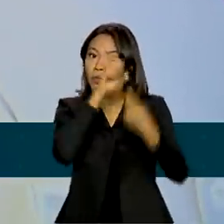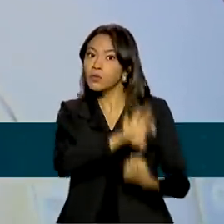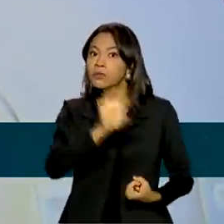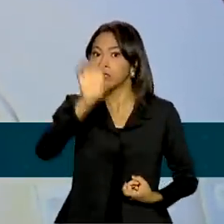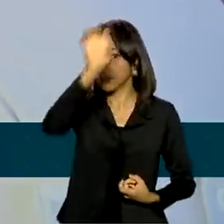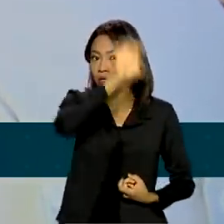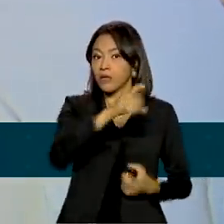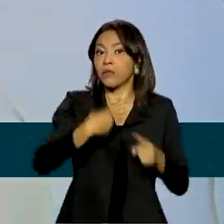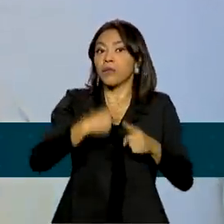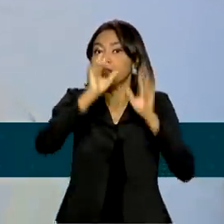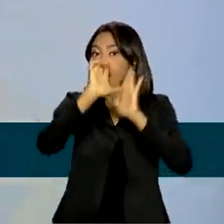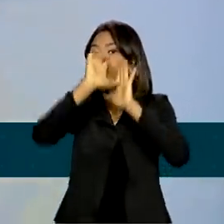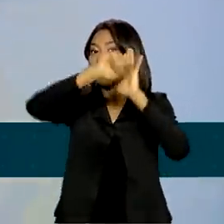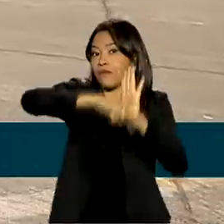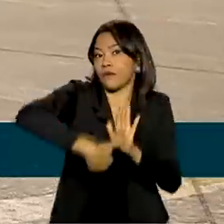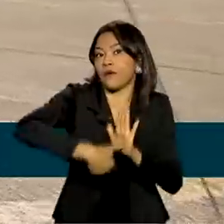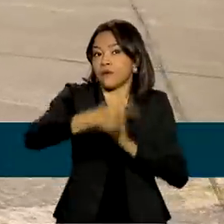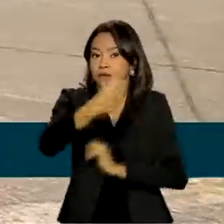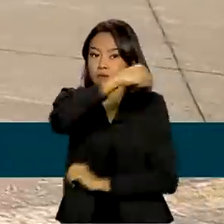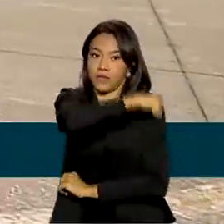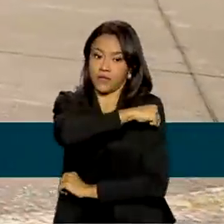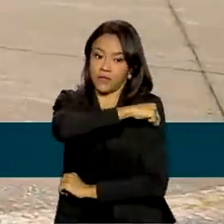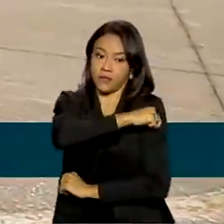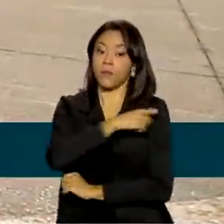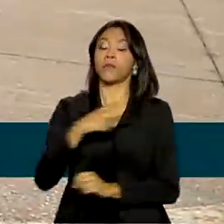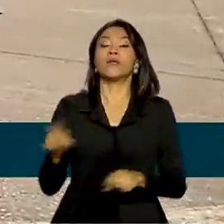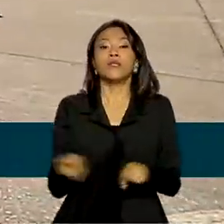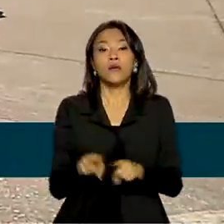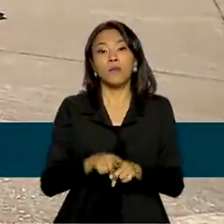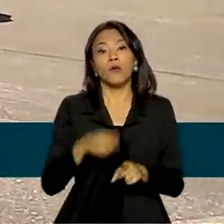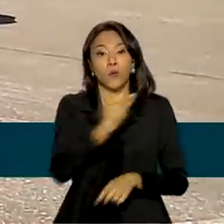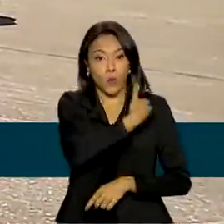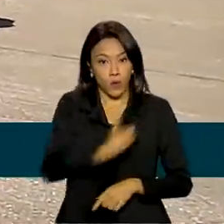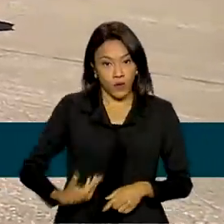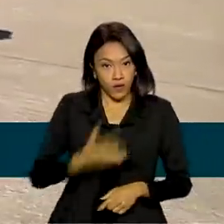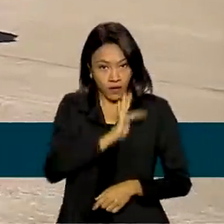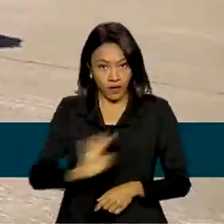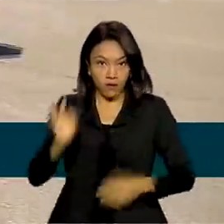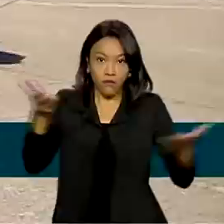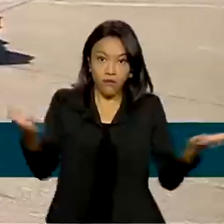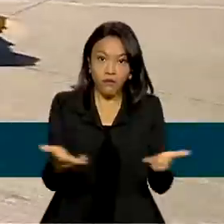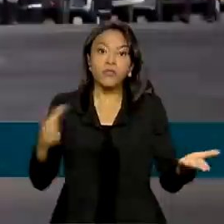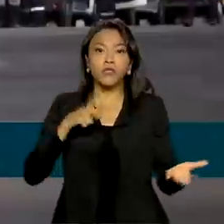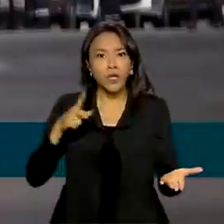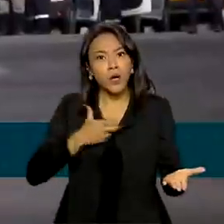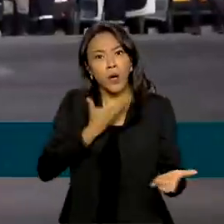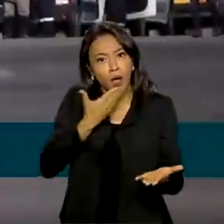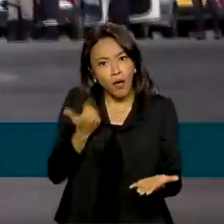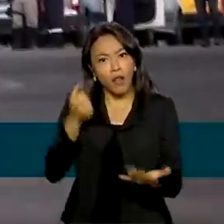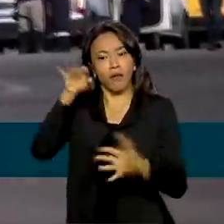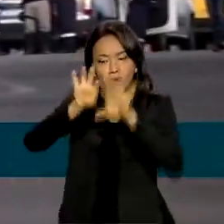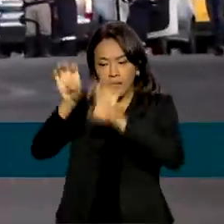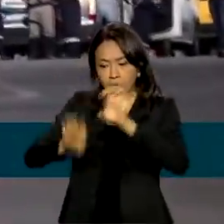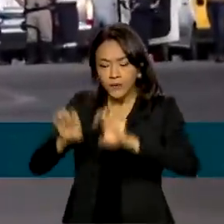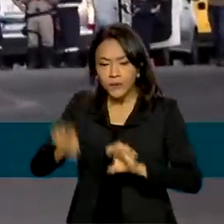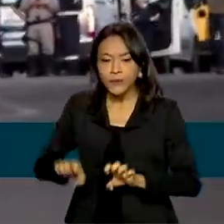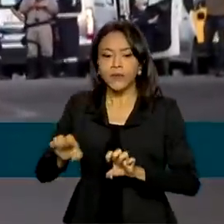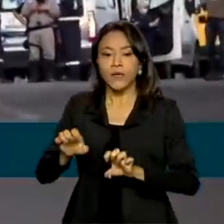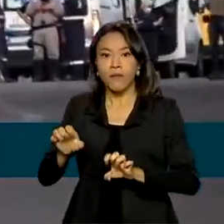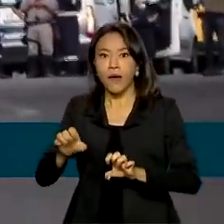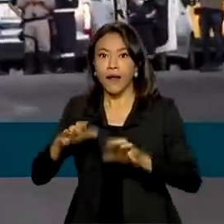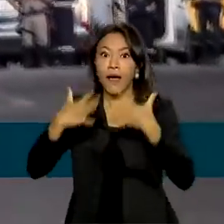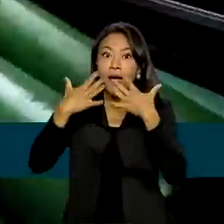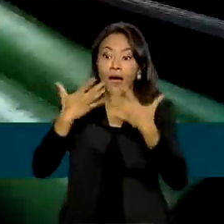com maior atraso na vacinação. Por outro lado, o governo federal tem hoje melhor estrutura para atender situações de